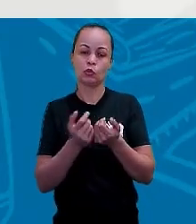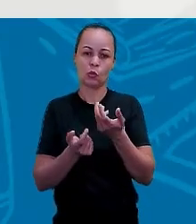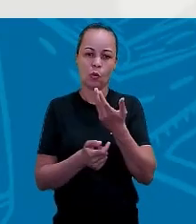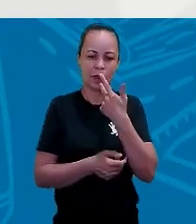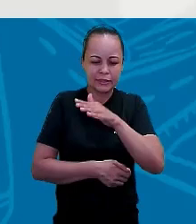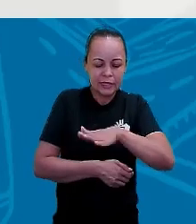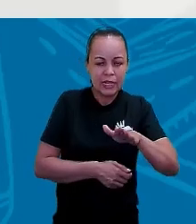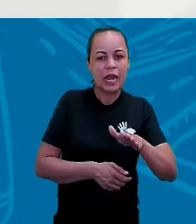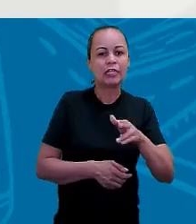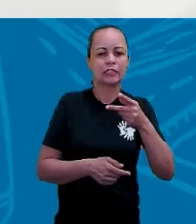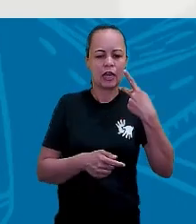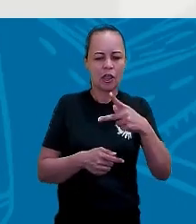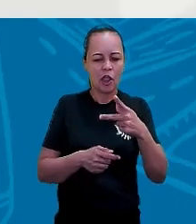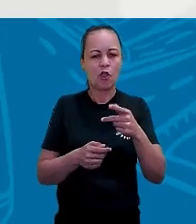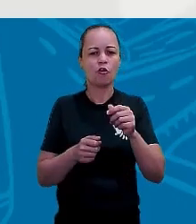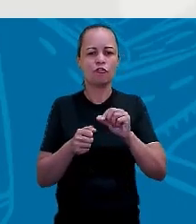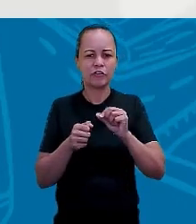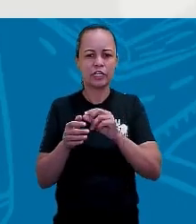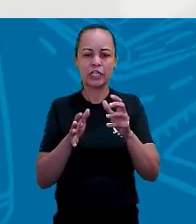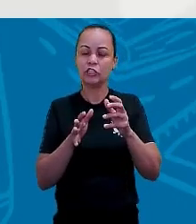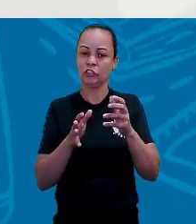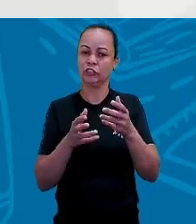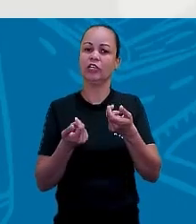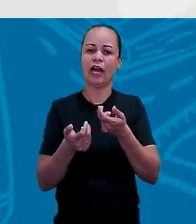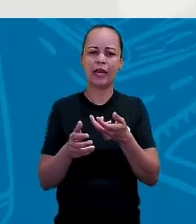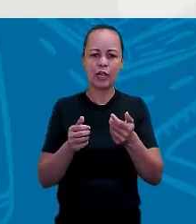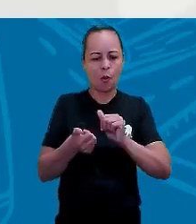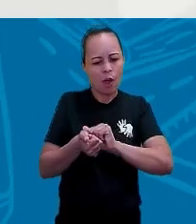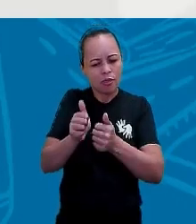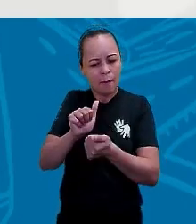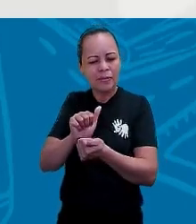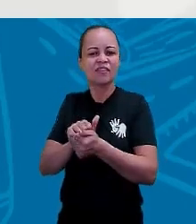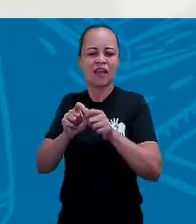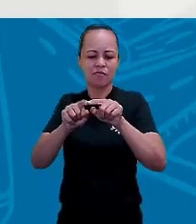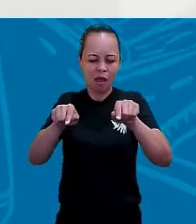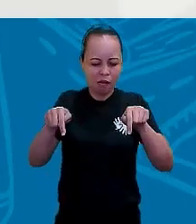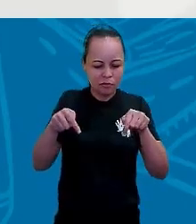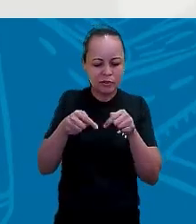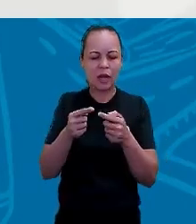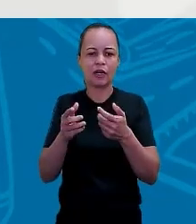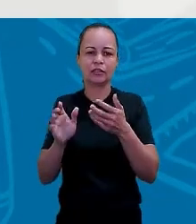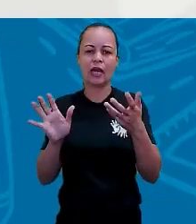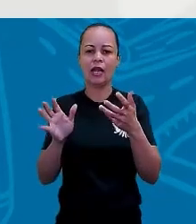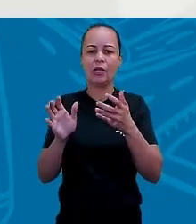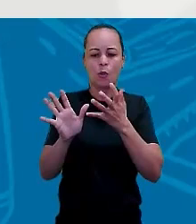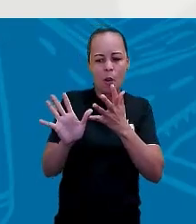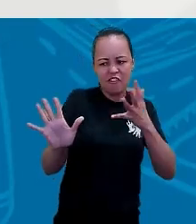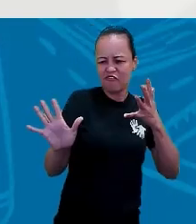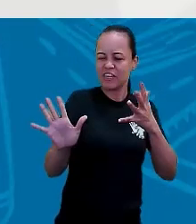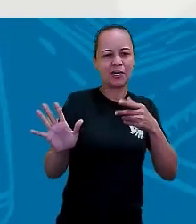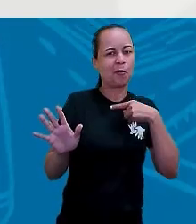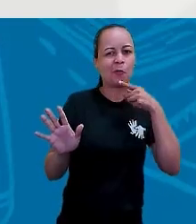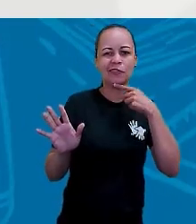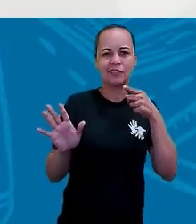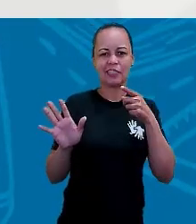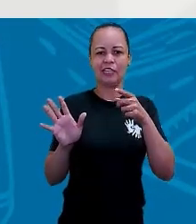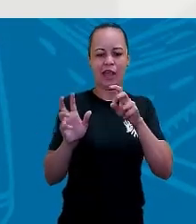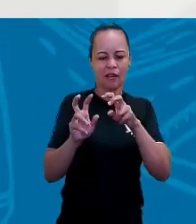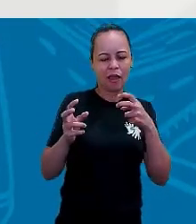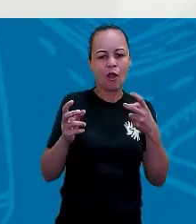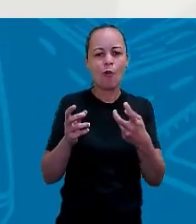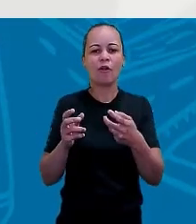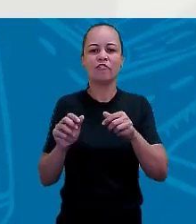não conseguiam ficar em filas. Sempre que vinha um adversário pegar a cauda, elas se espalhavam.